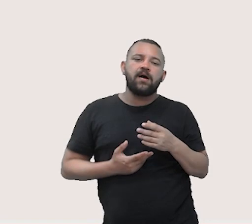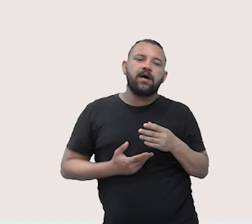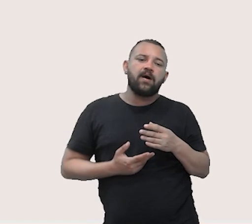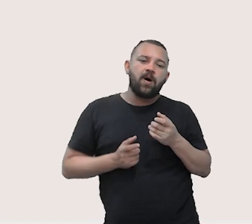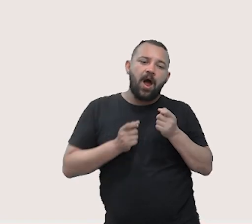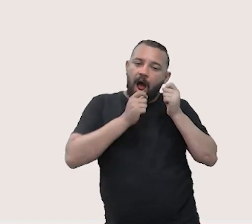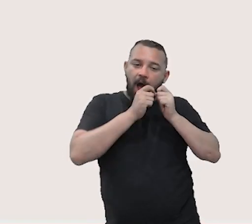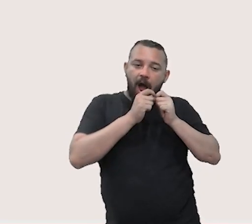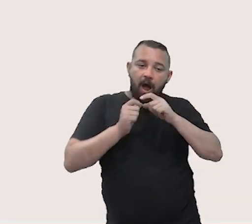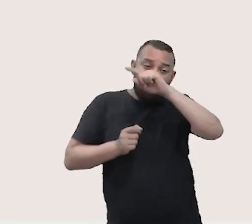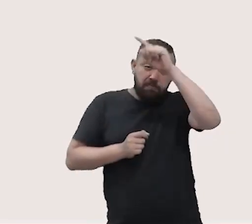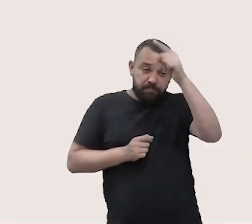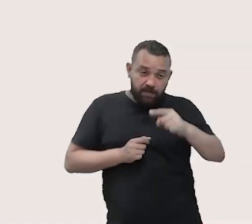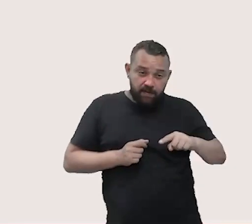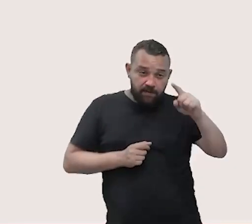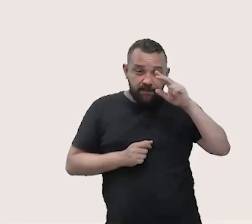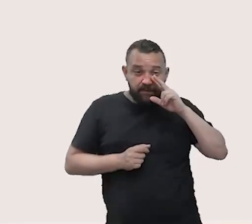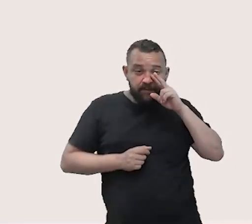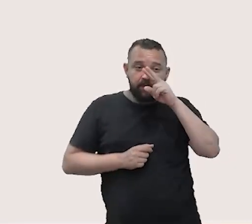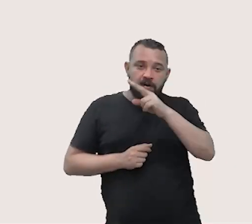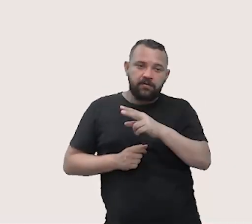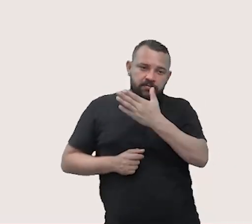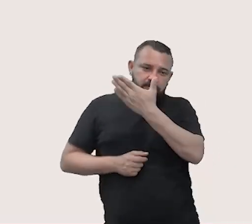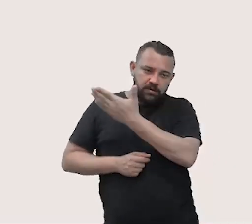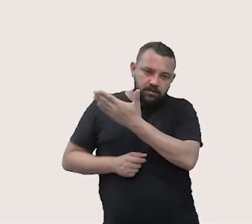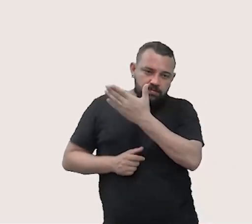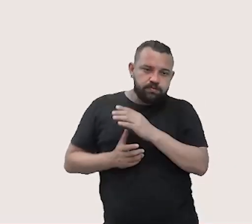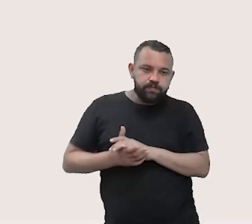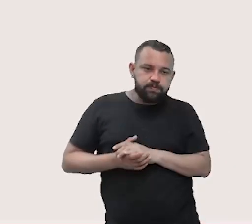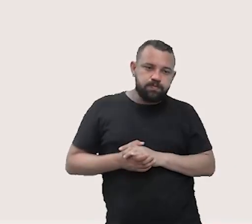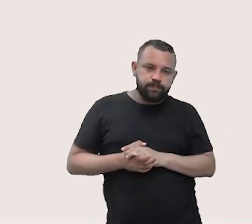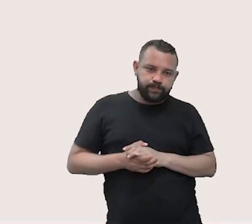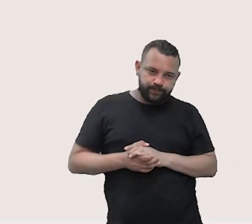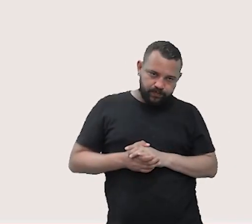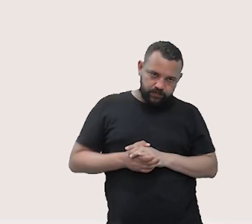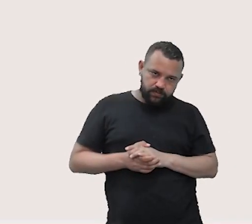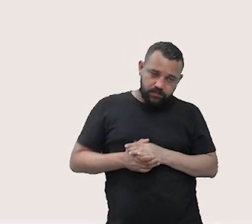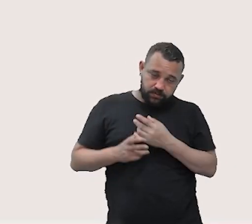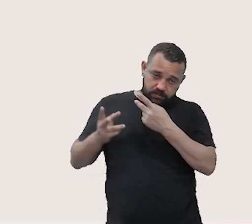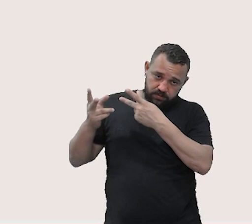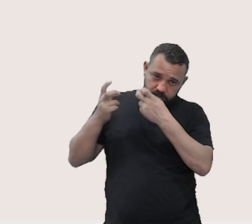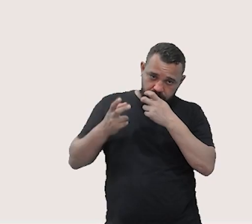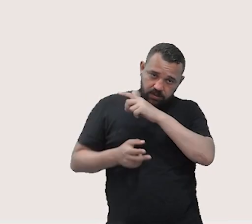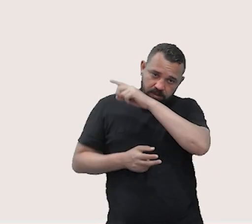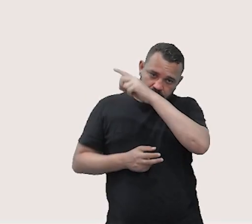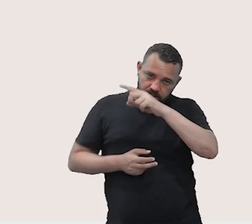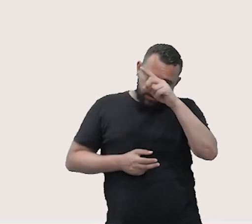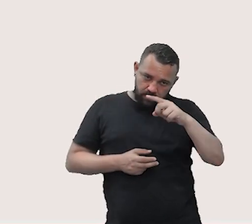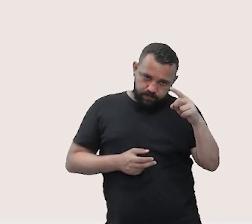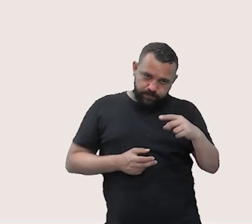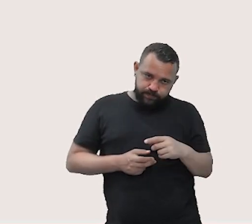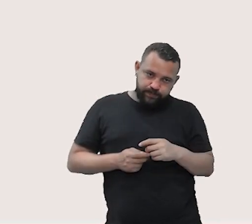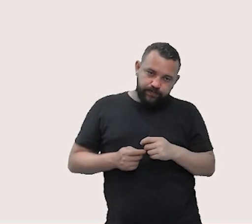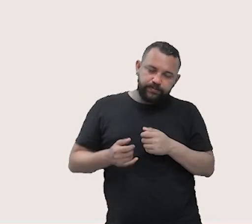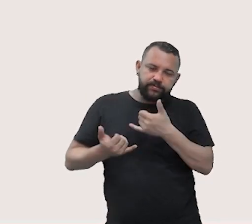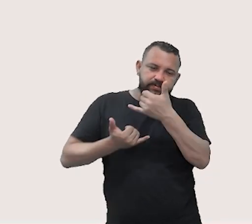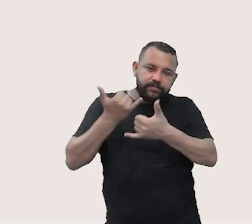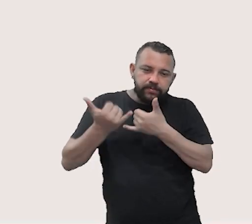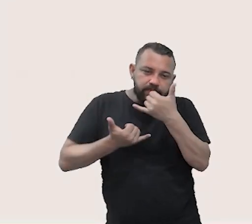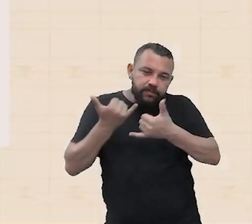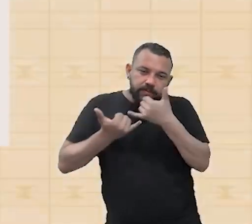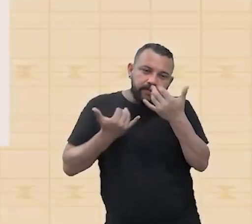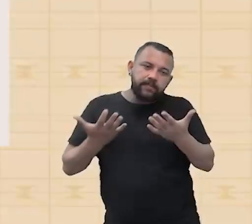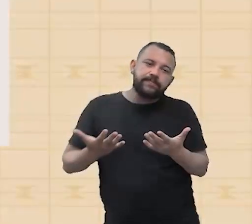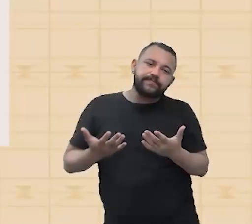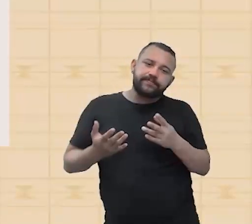alta, uma onda forte, uma onda de alta amplitude. Perceba agora que a gente pode fazer brincadeiras com relação